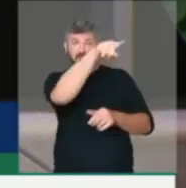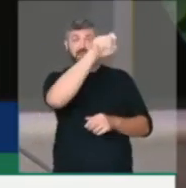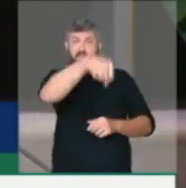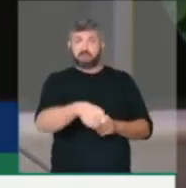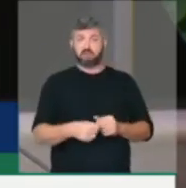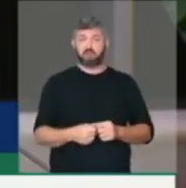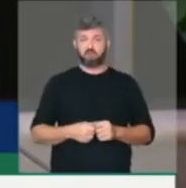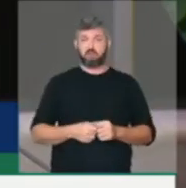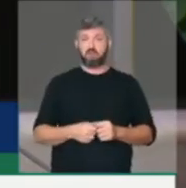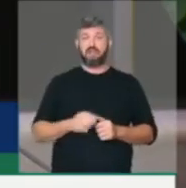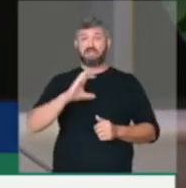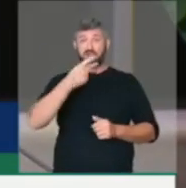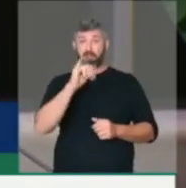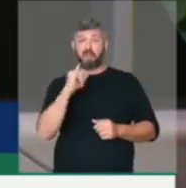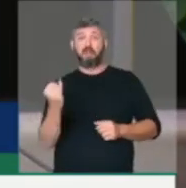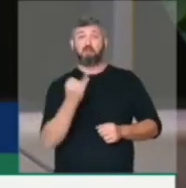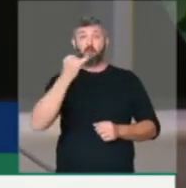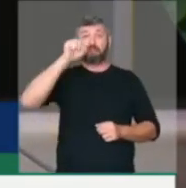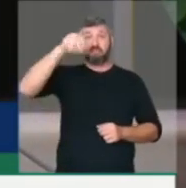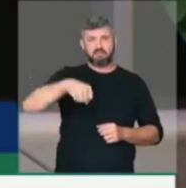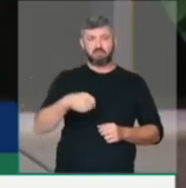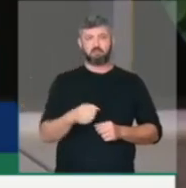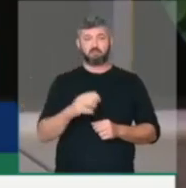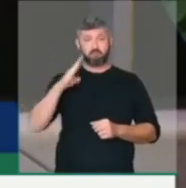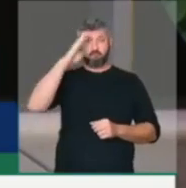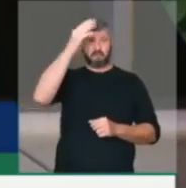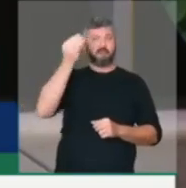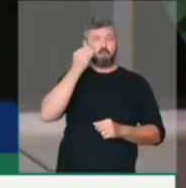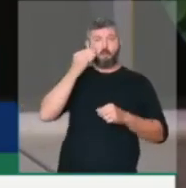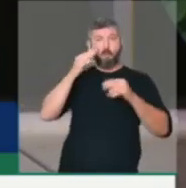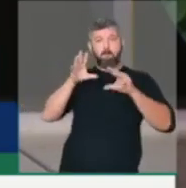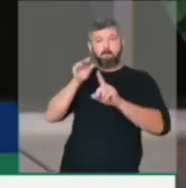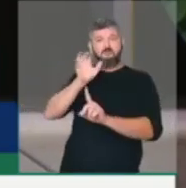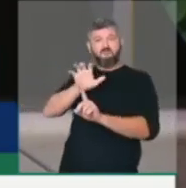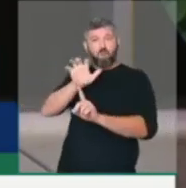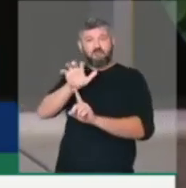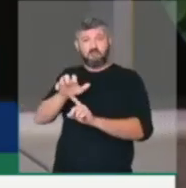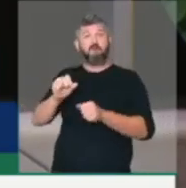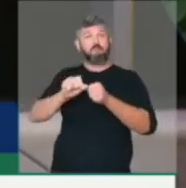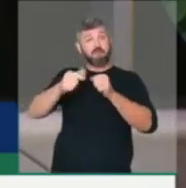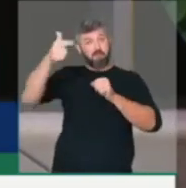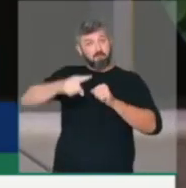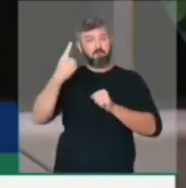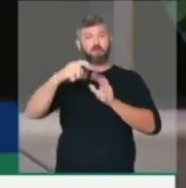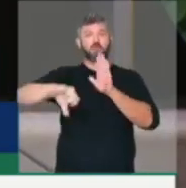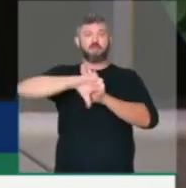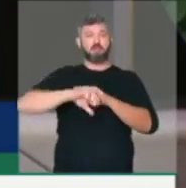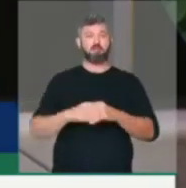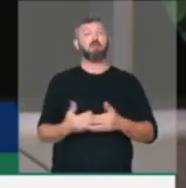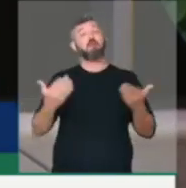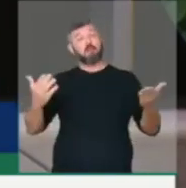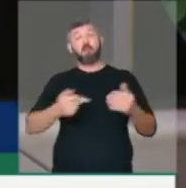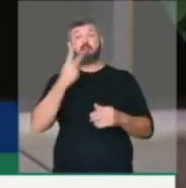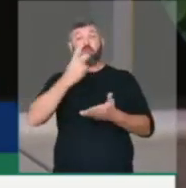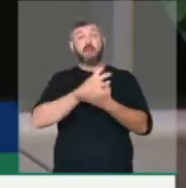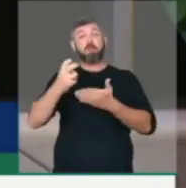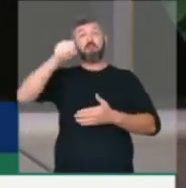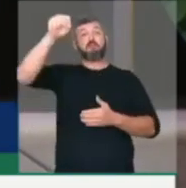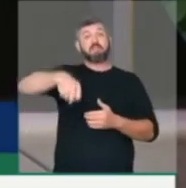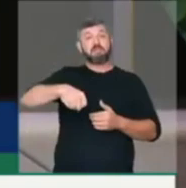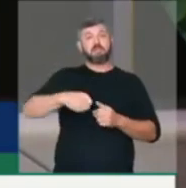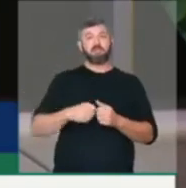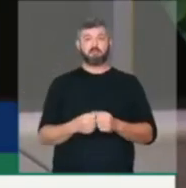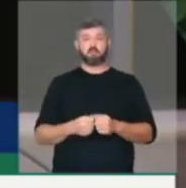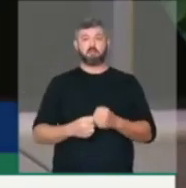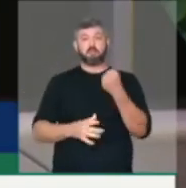CPI é fundamental. E ele tentou interceder cometendo mais um crime. Por isso é preciso que se fale de impeachment. É preciso que